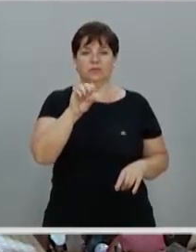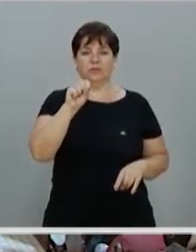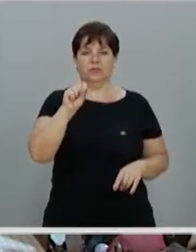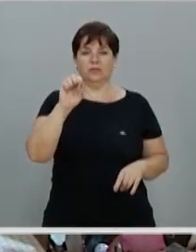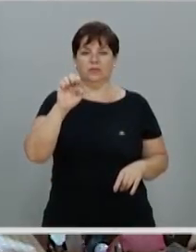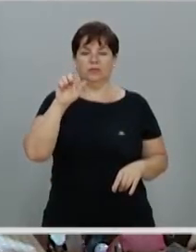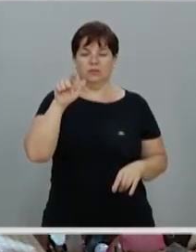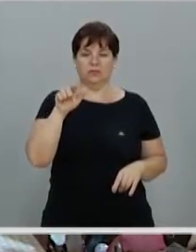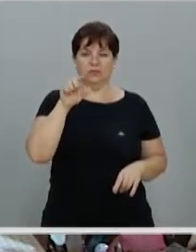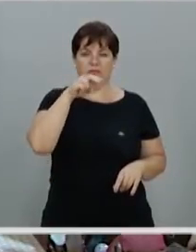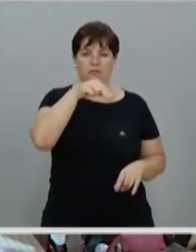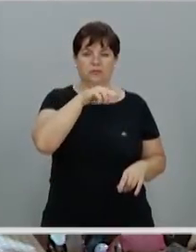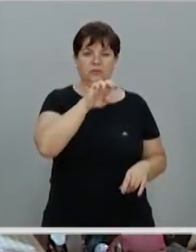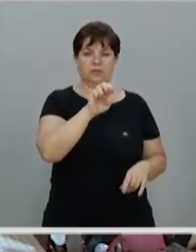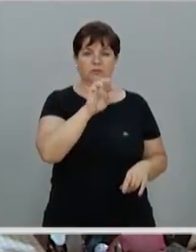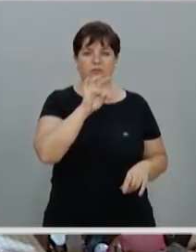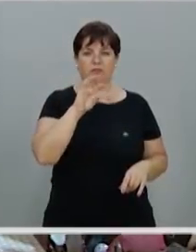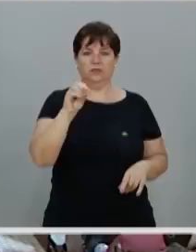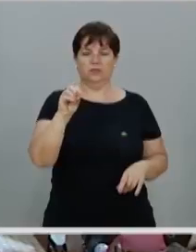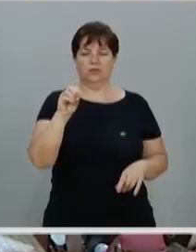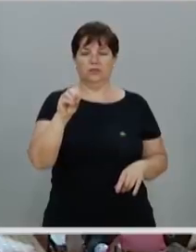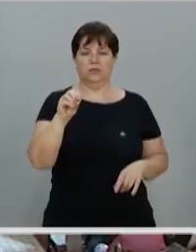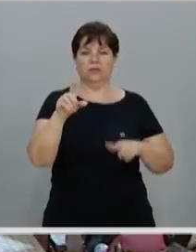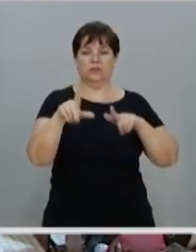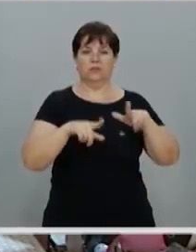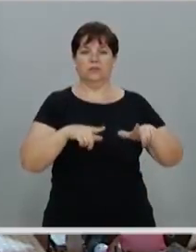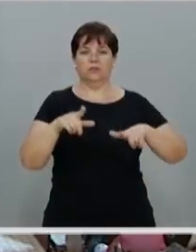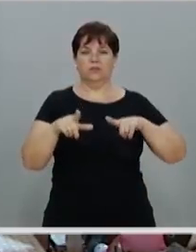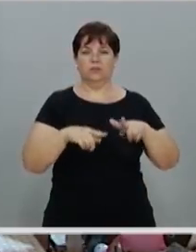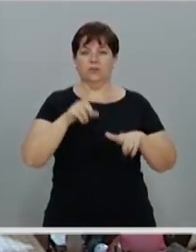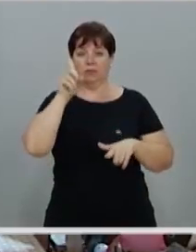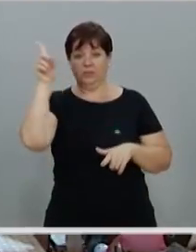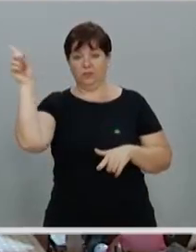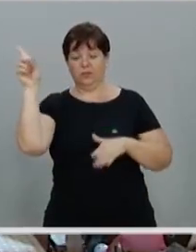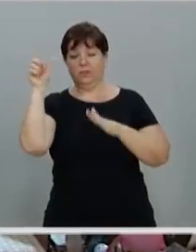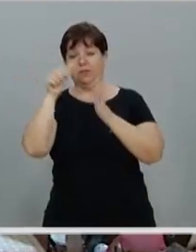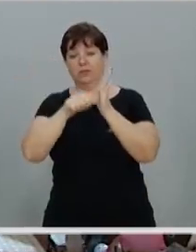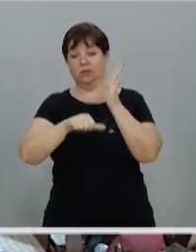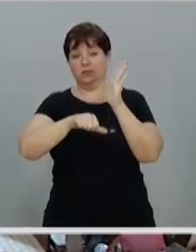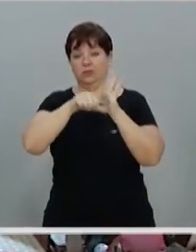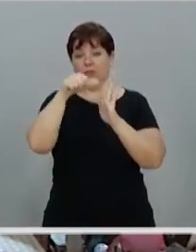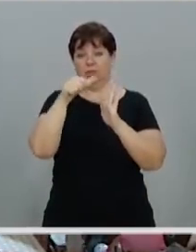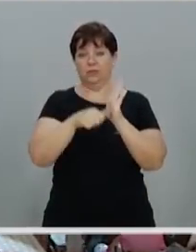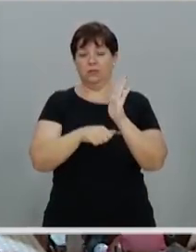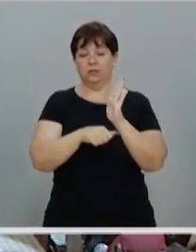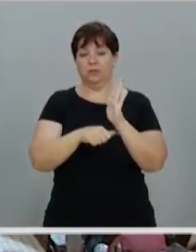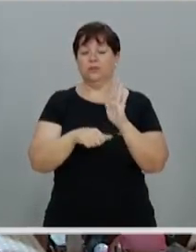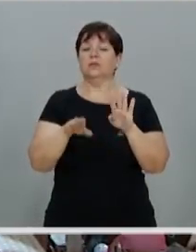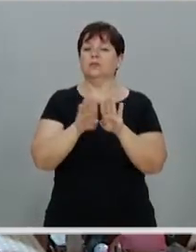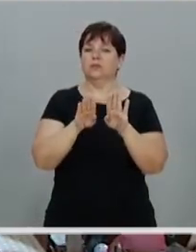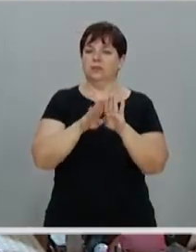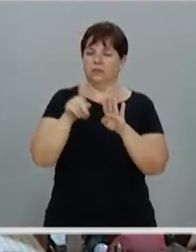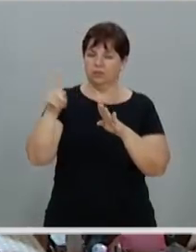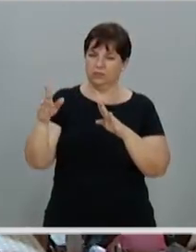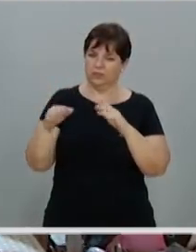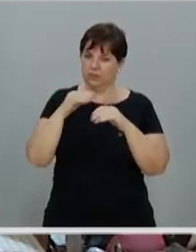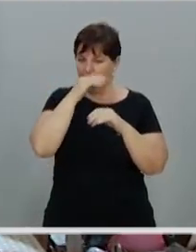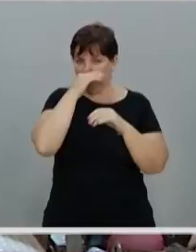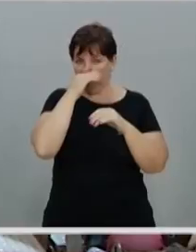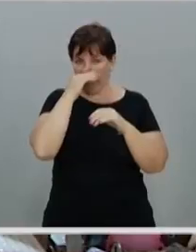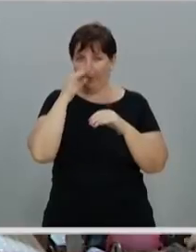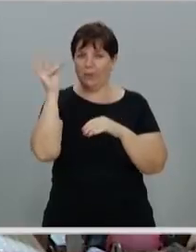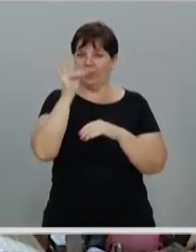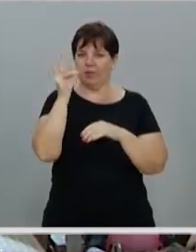na paróquia Senhor Bom Jesus do Portão, trabalho também no colégio Padre João Bagosi, na faculdade Padre João